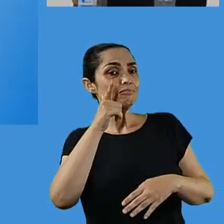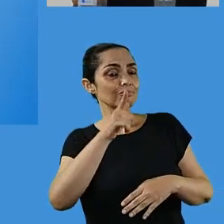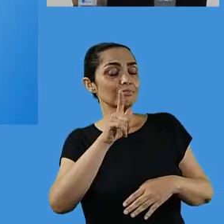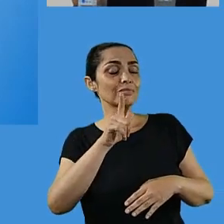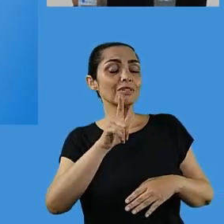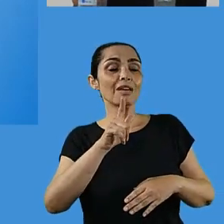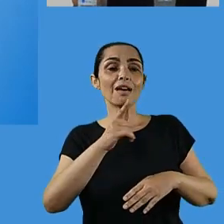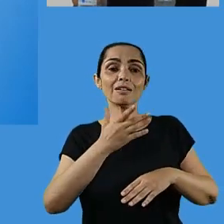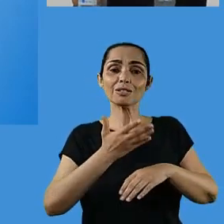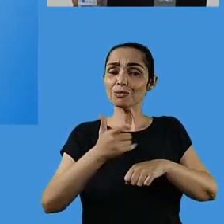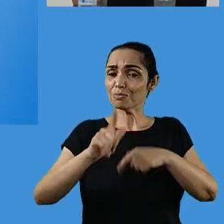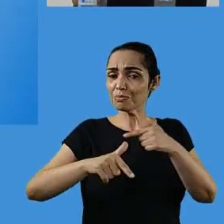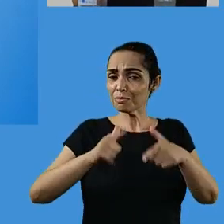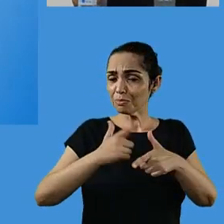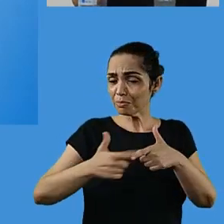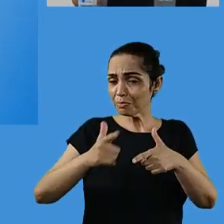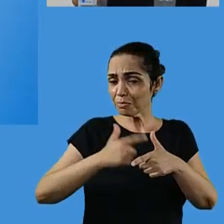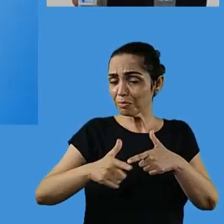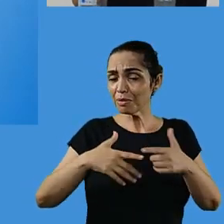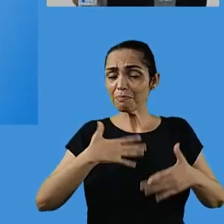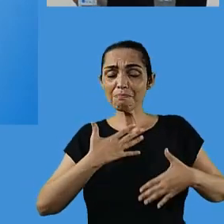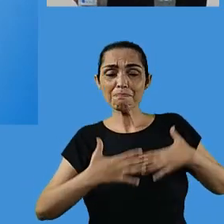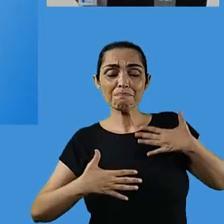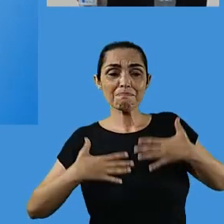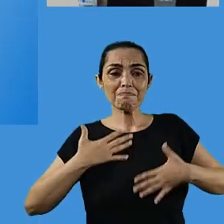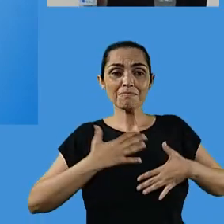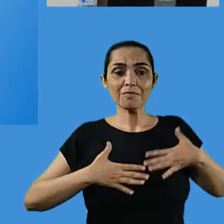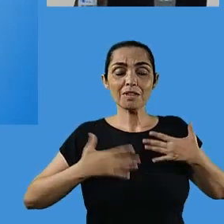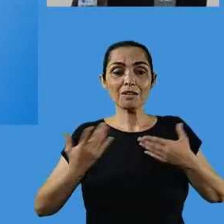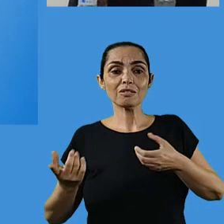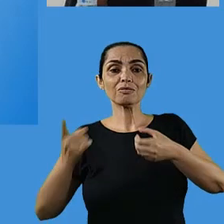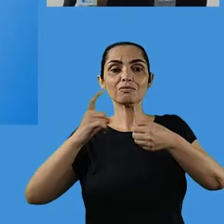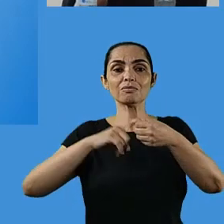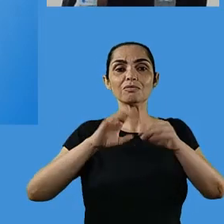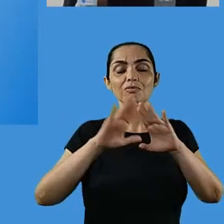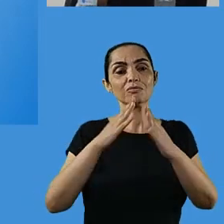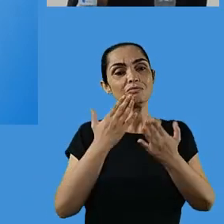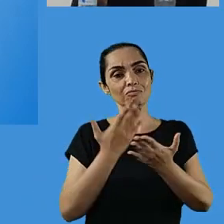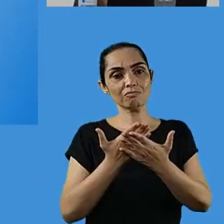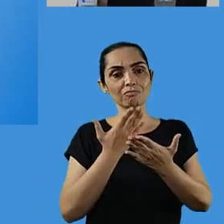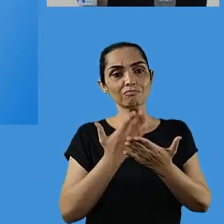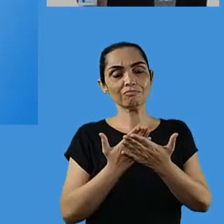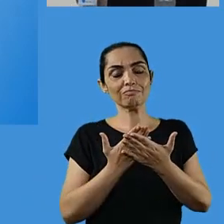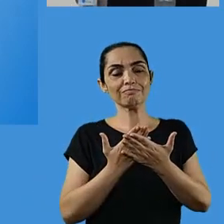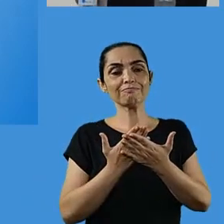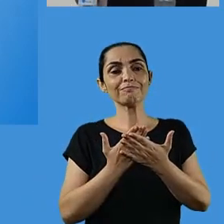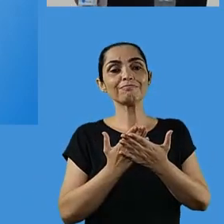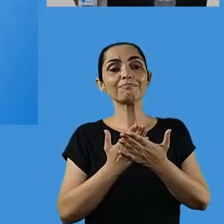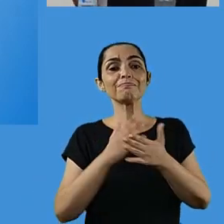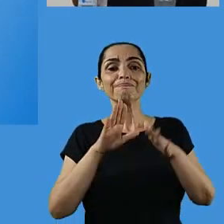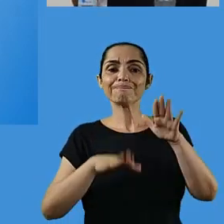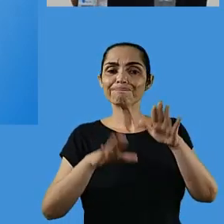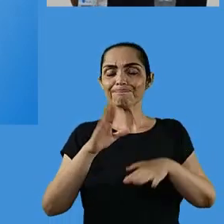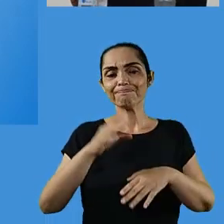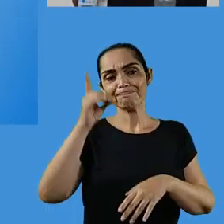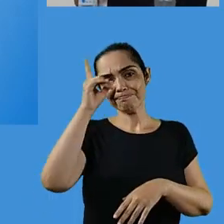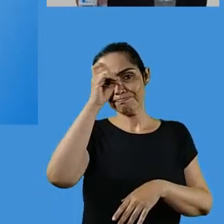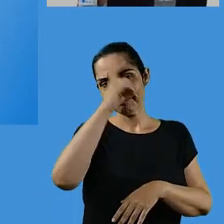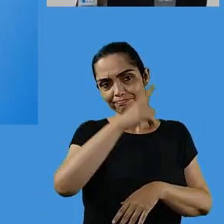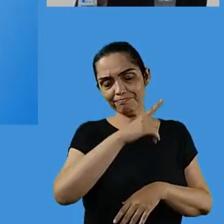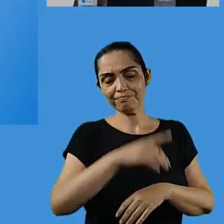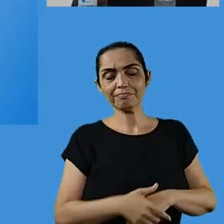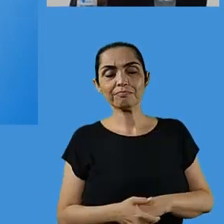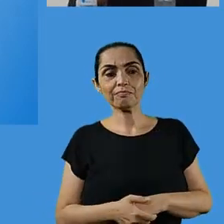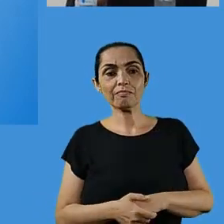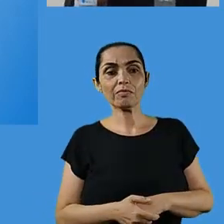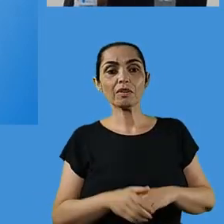incentivando esses alunos, ajudando-os a superar todas as suas dificuldades, seus limites, seus temores neste momento de